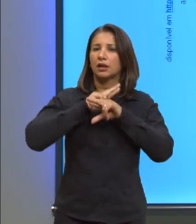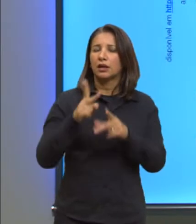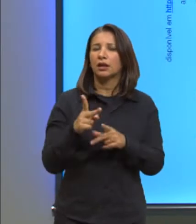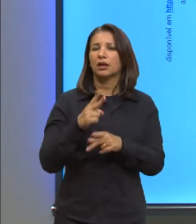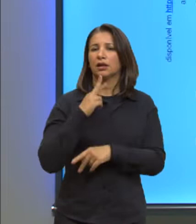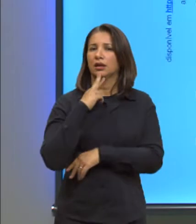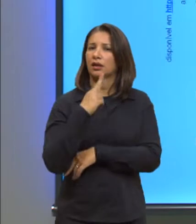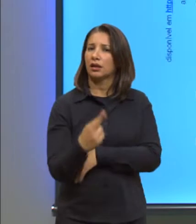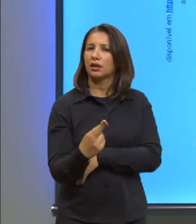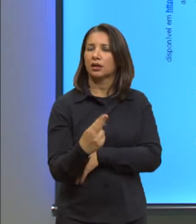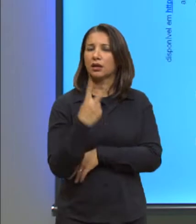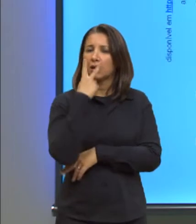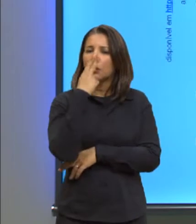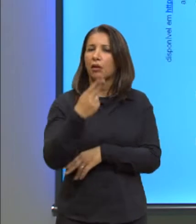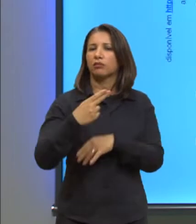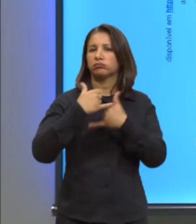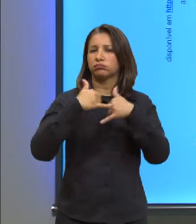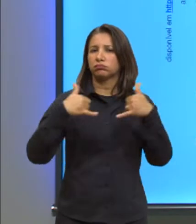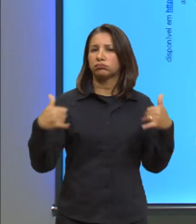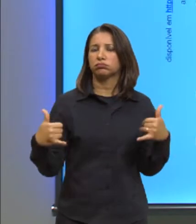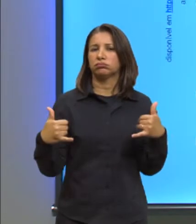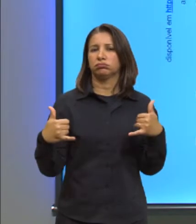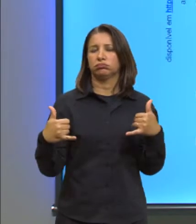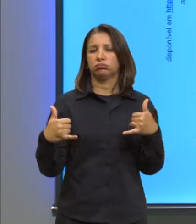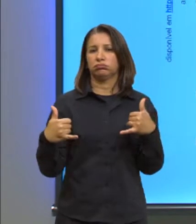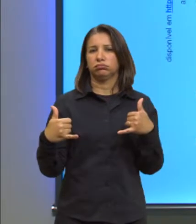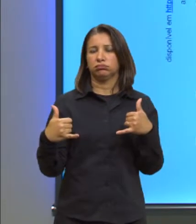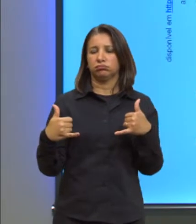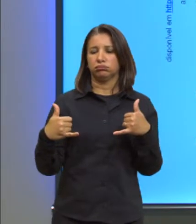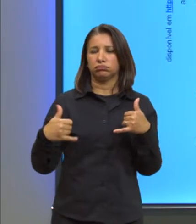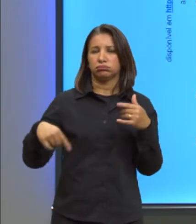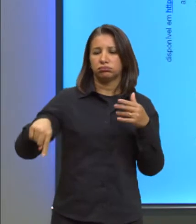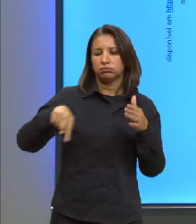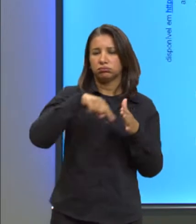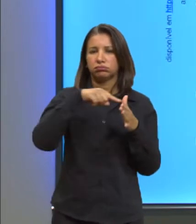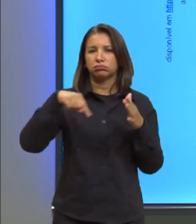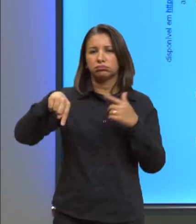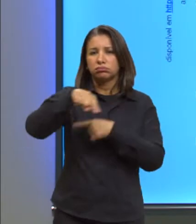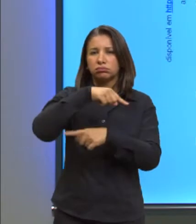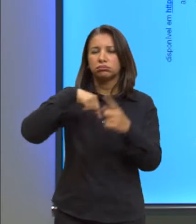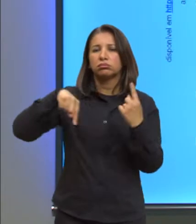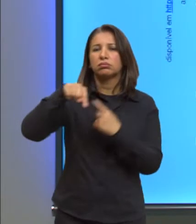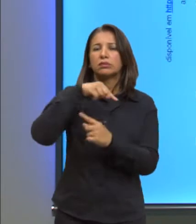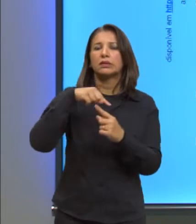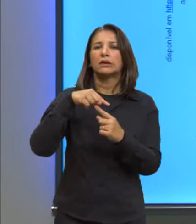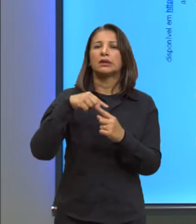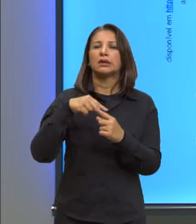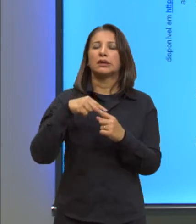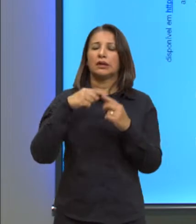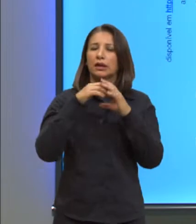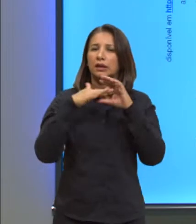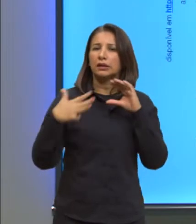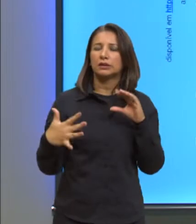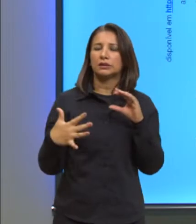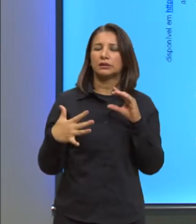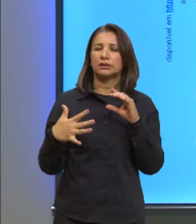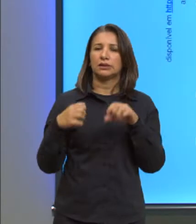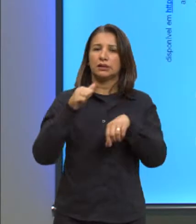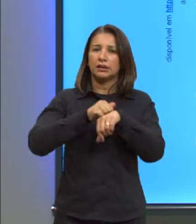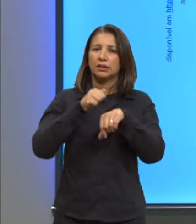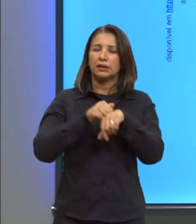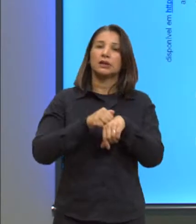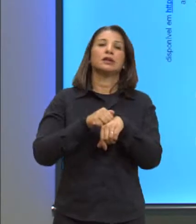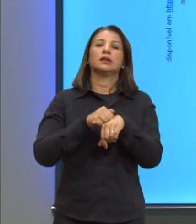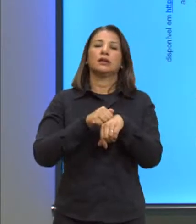para a mesma corrente elétrica que passa no circuito. A característica física que deve ser observada